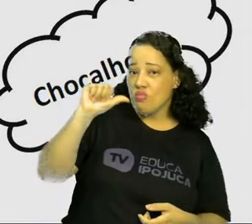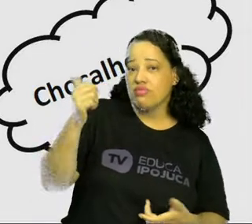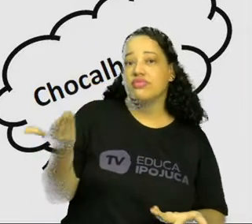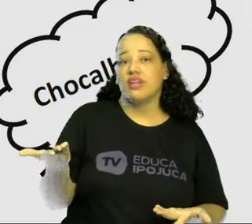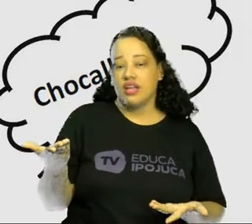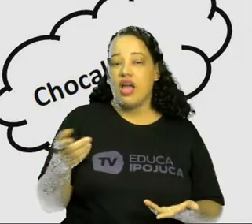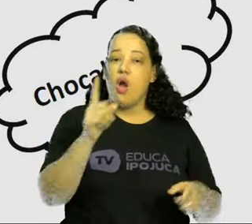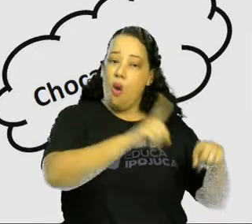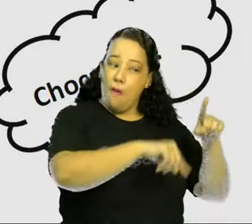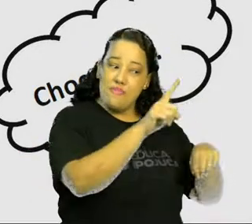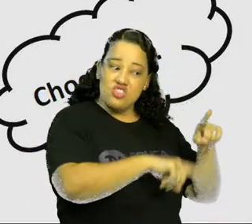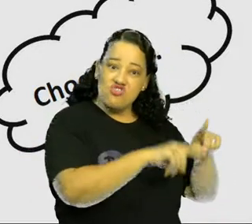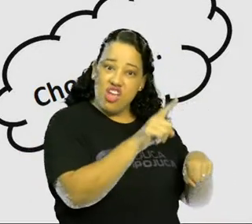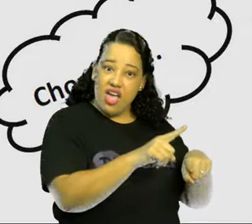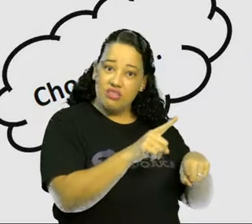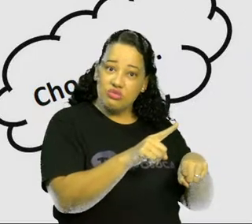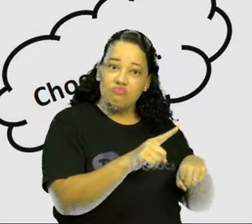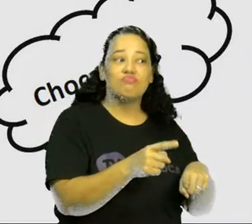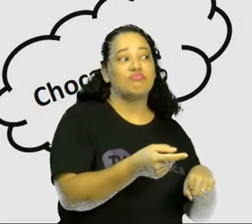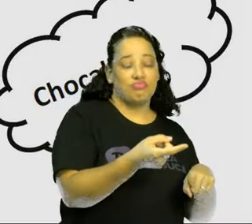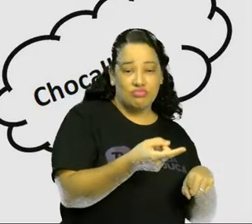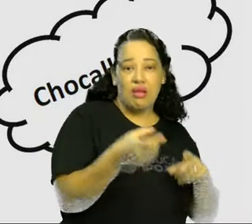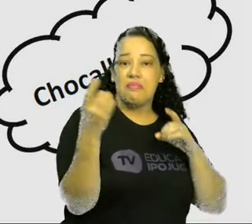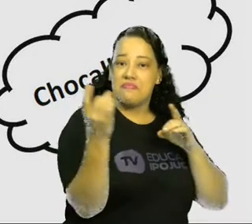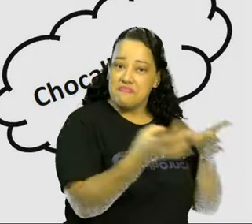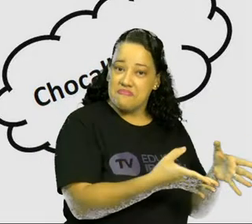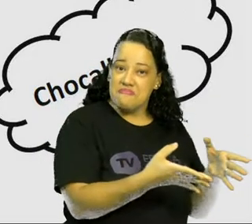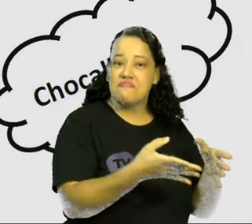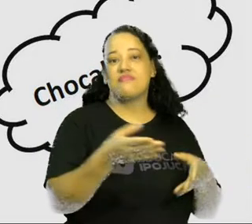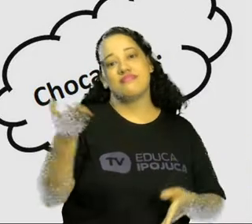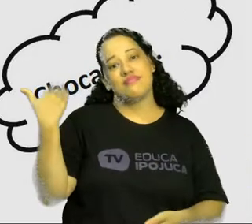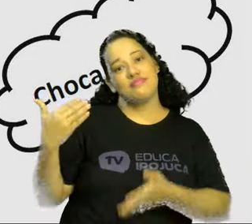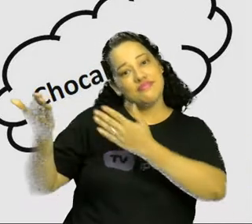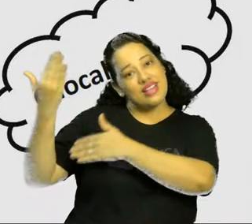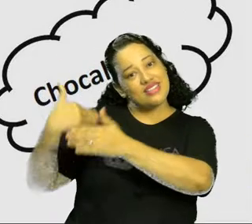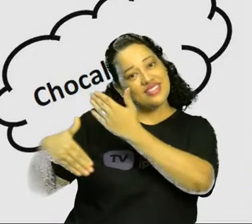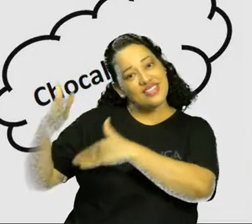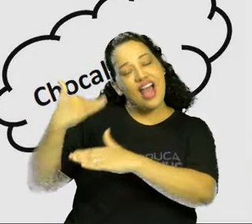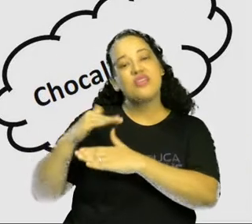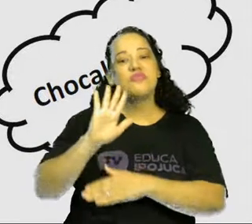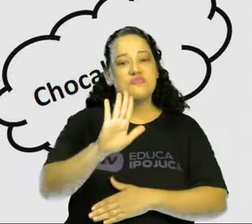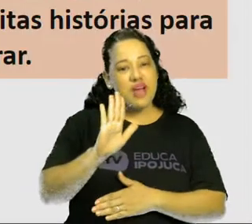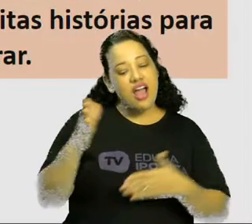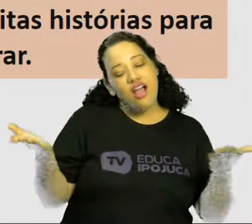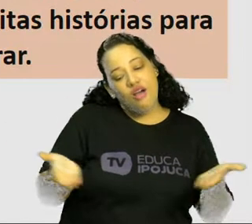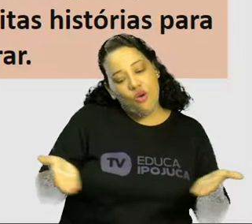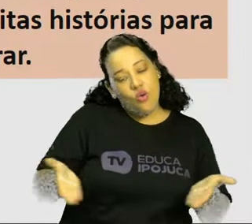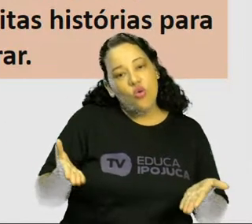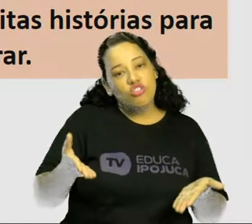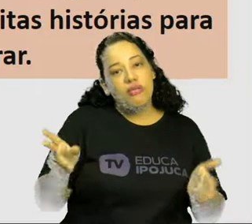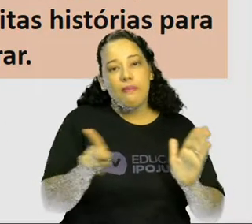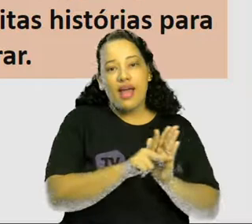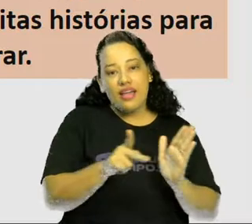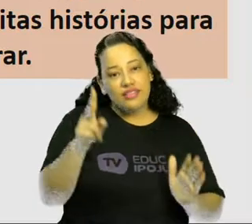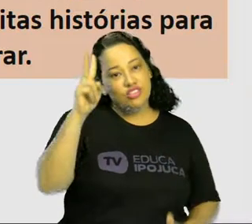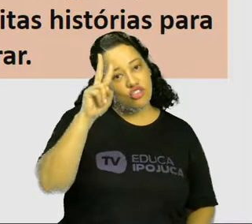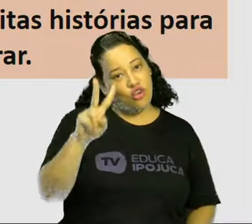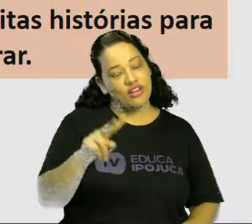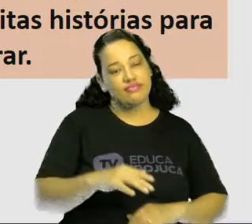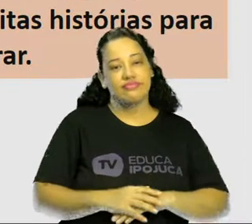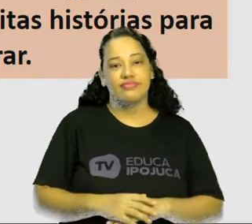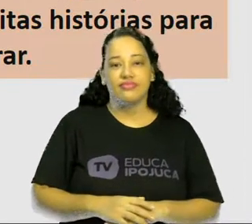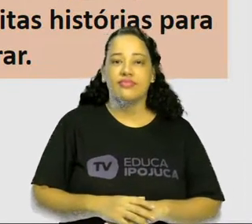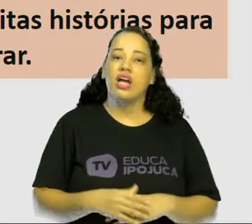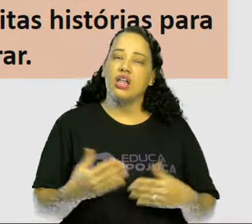ficaram no passado, mas que hoje faz parte da nossa história. Isso mesmo! Bom, e as